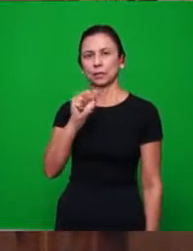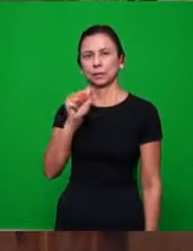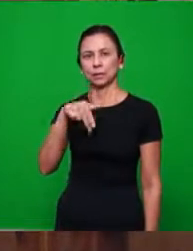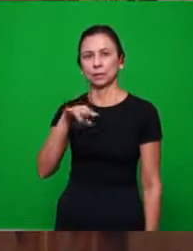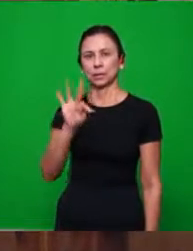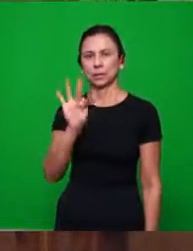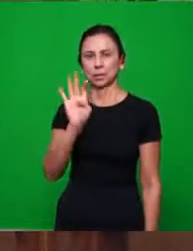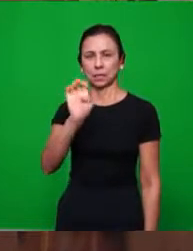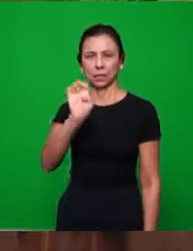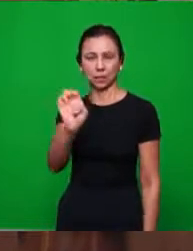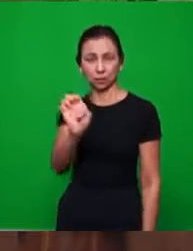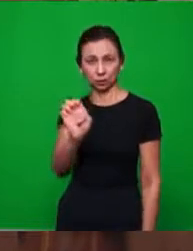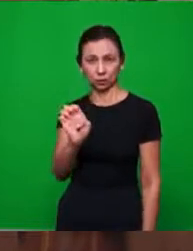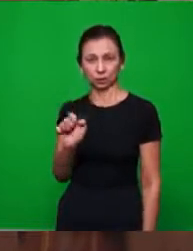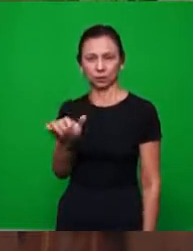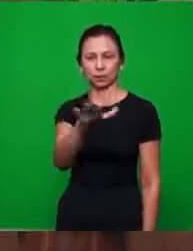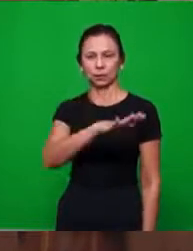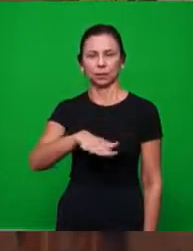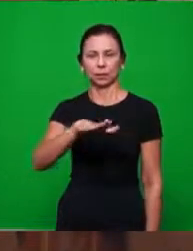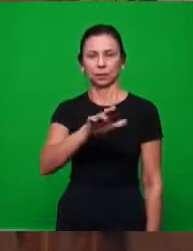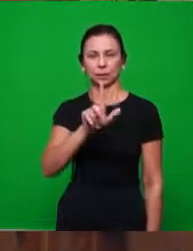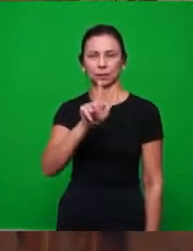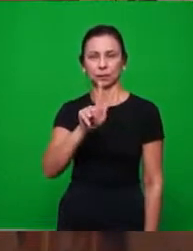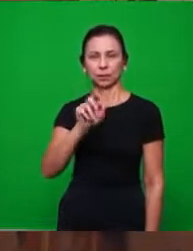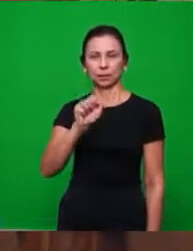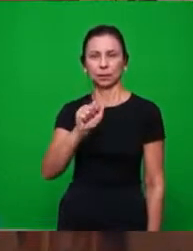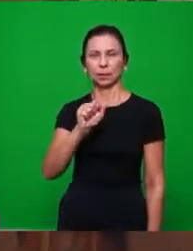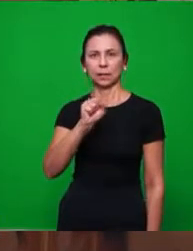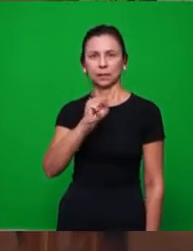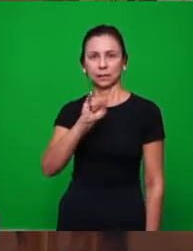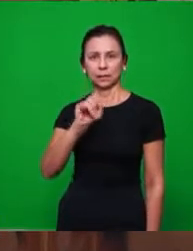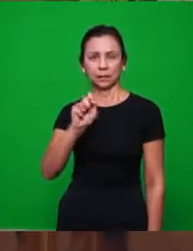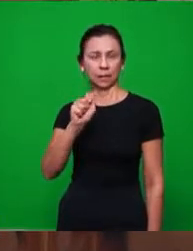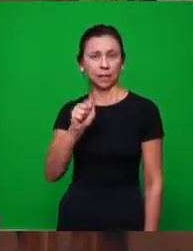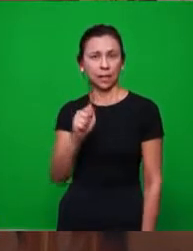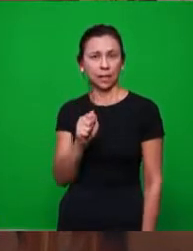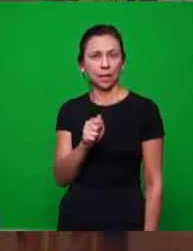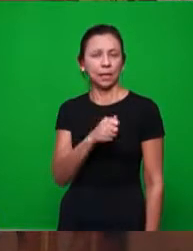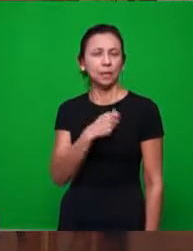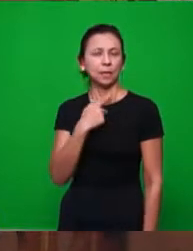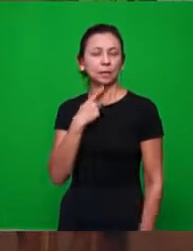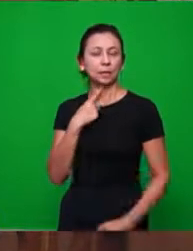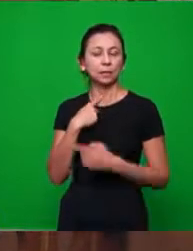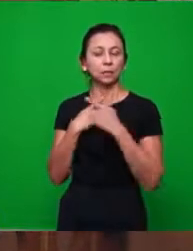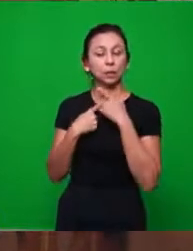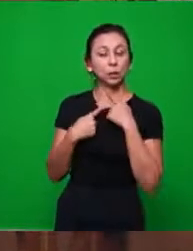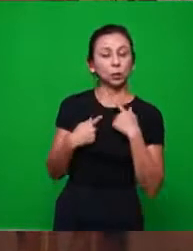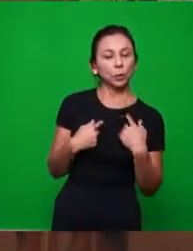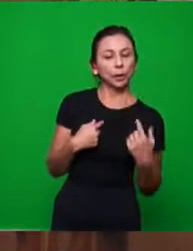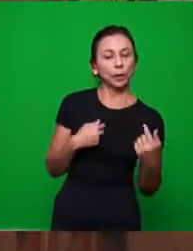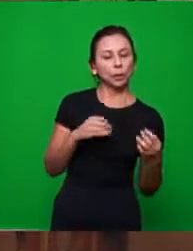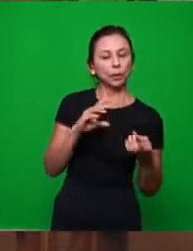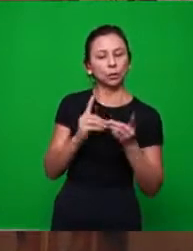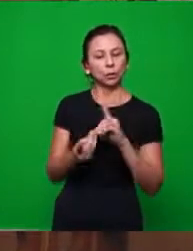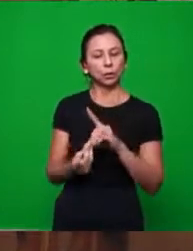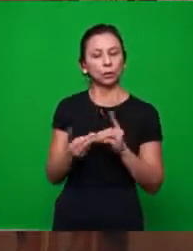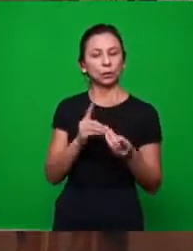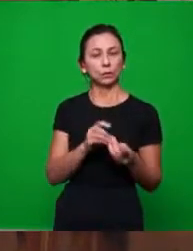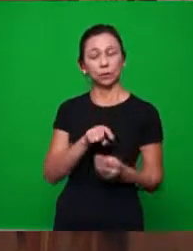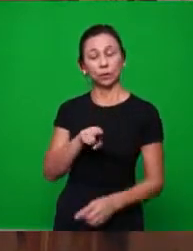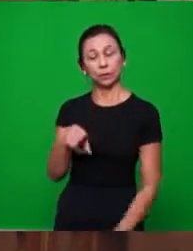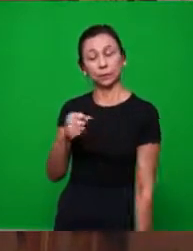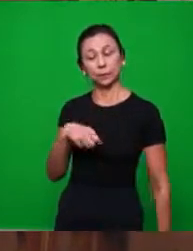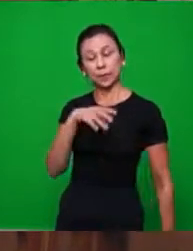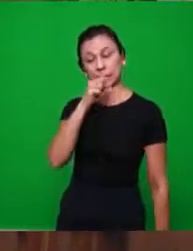Galáxia, eles começaram a querer desviar a doutrina. Eles diziam o seguinte, você tem que guardar sábado,